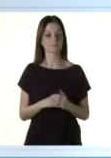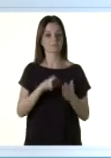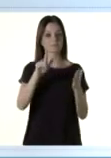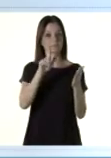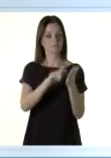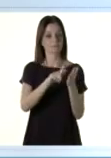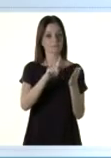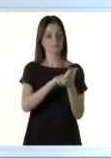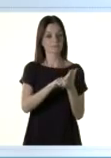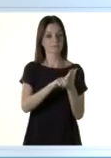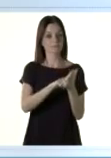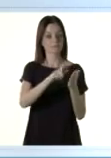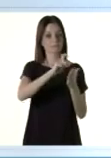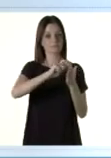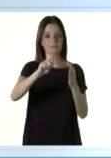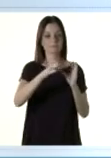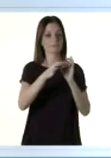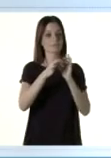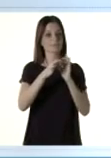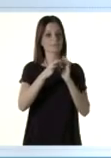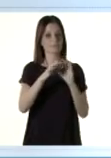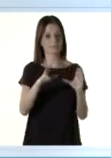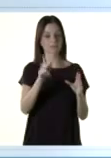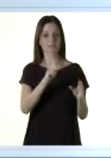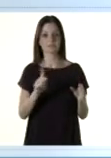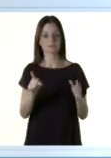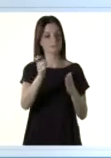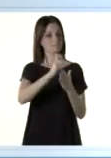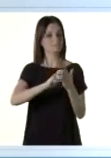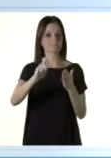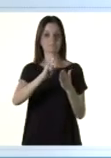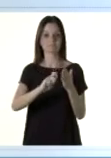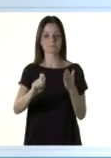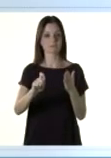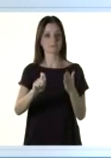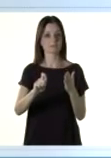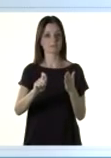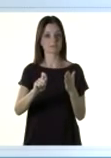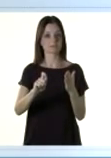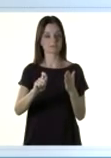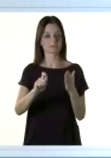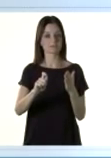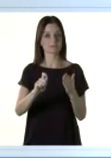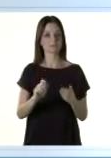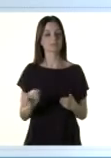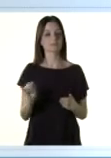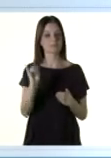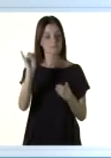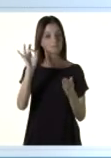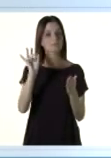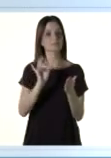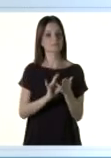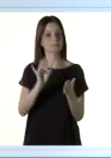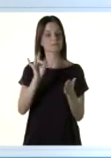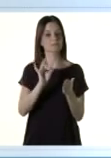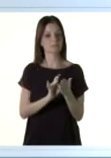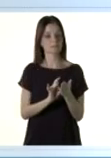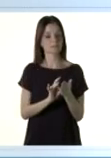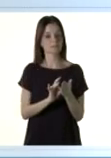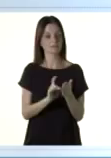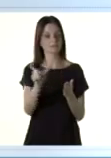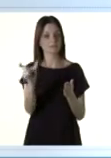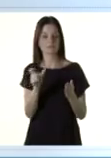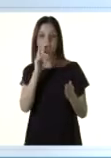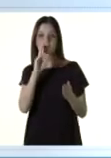apenas a sua. A folha de rascunho e as anotações feitas por você no seu caderno não são consideradas na correção das provas.